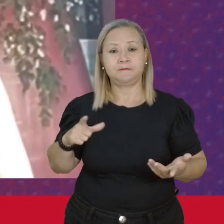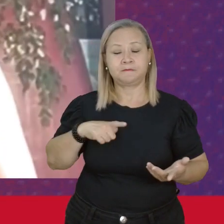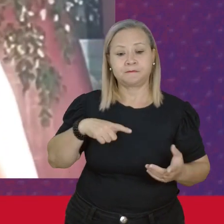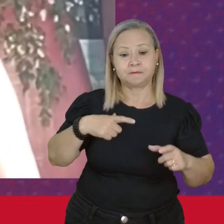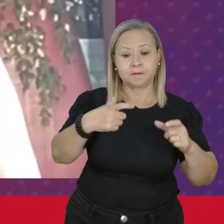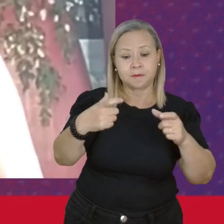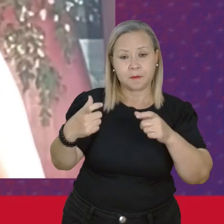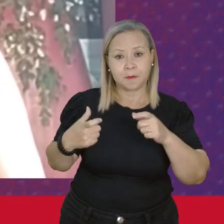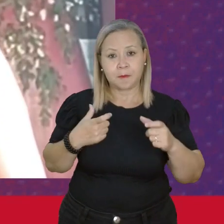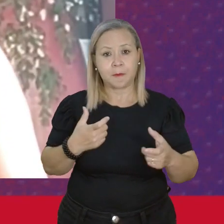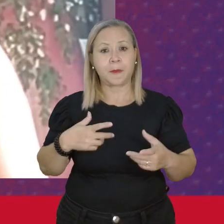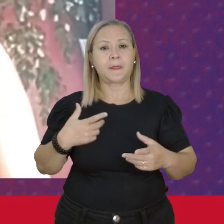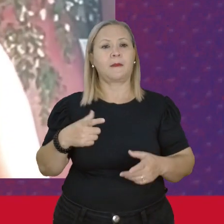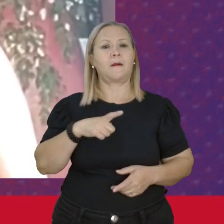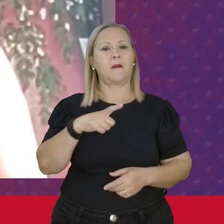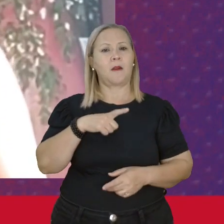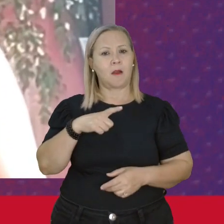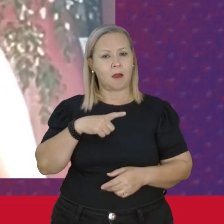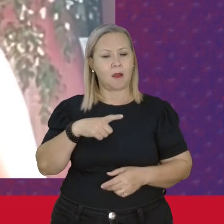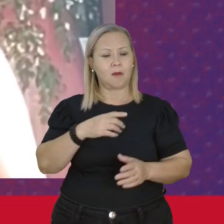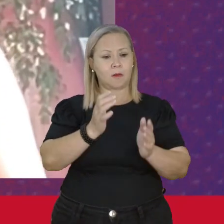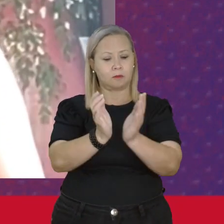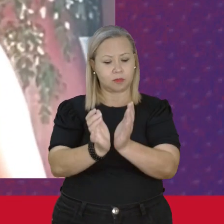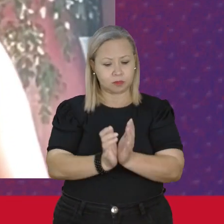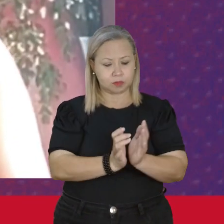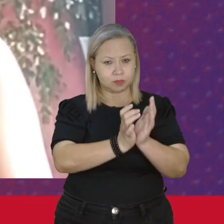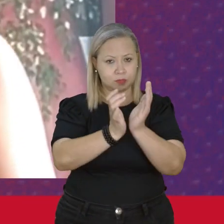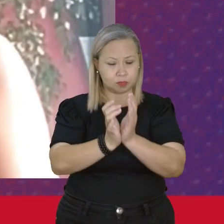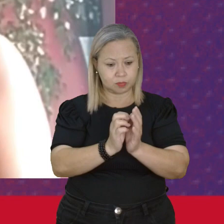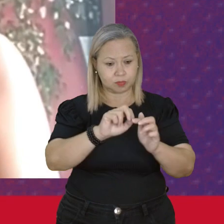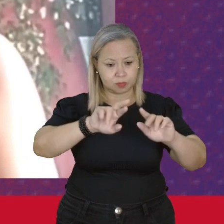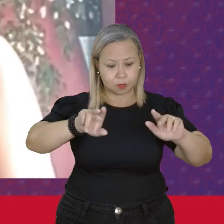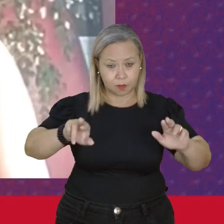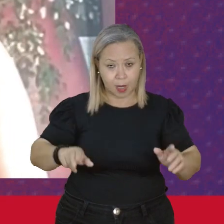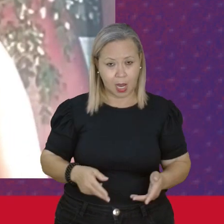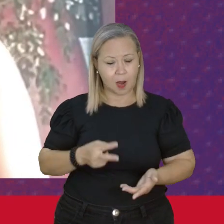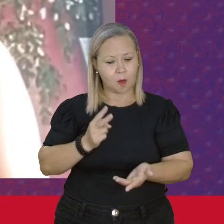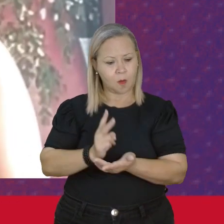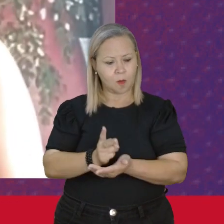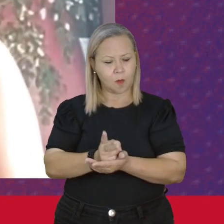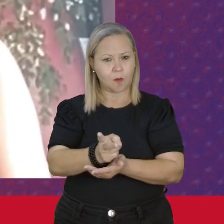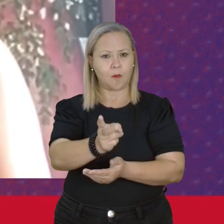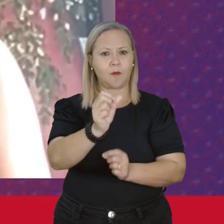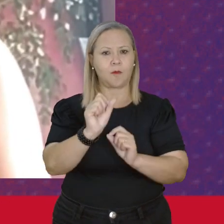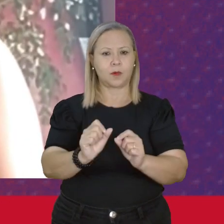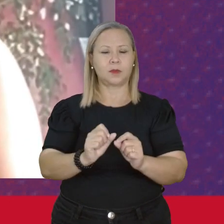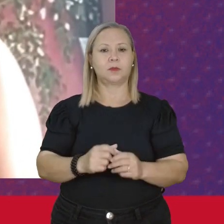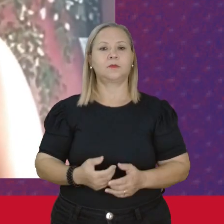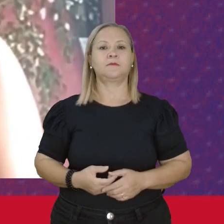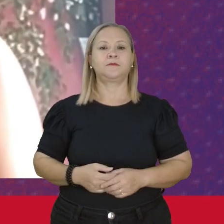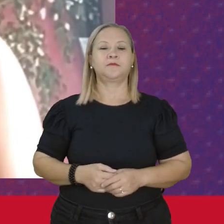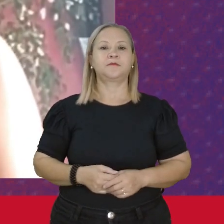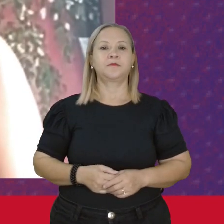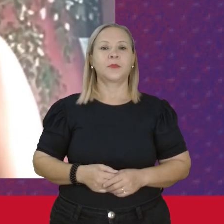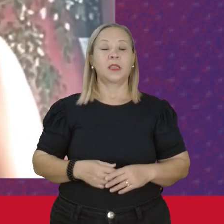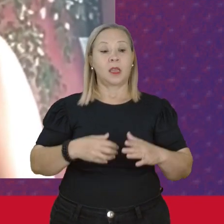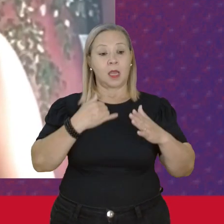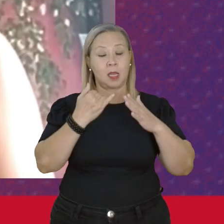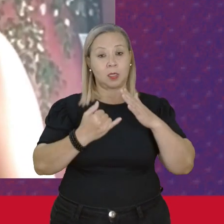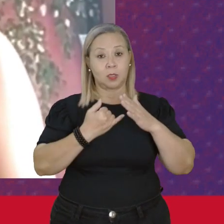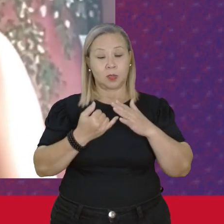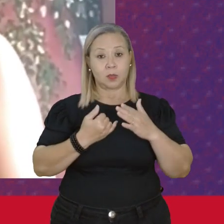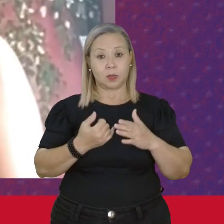UNIAB E ela vai Consolidando O ISA Instituto Socioambiental Ele fez um Um